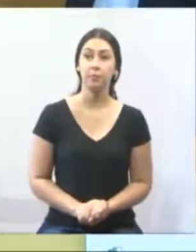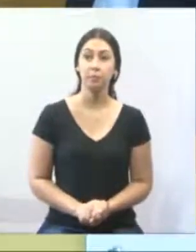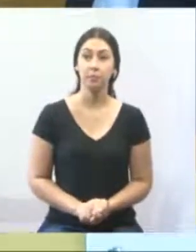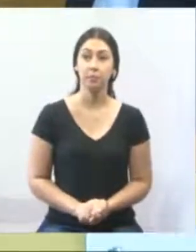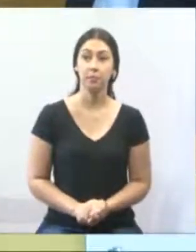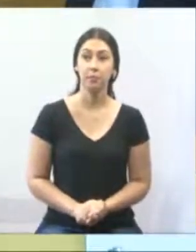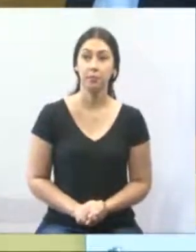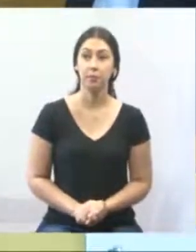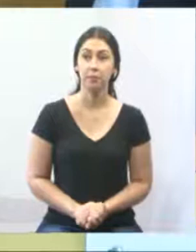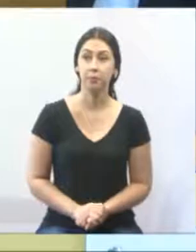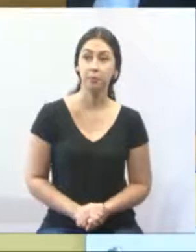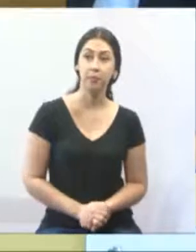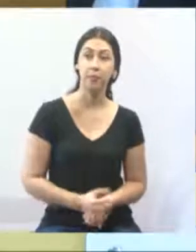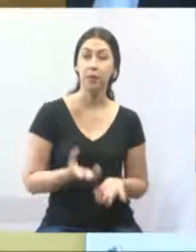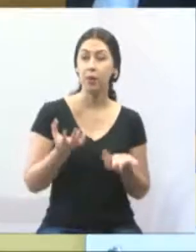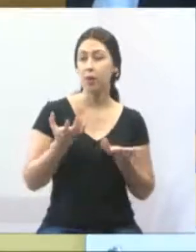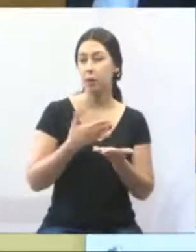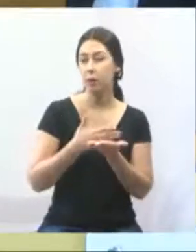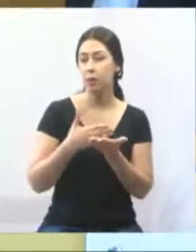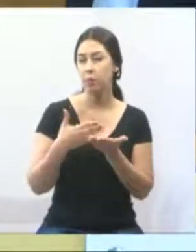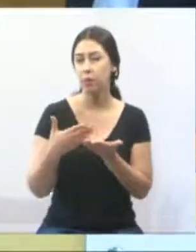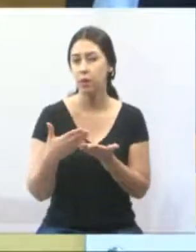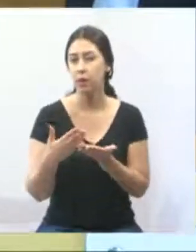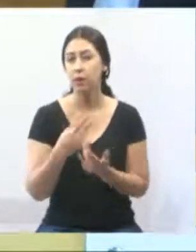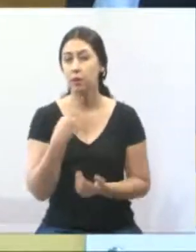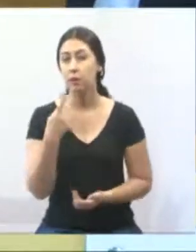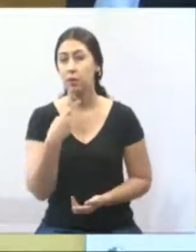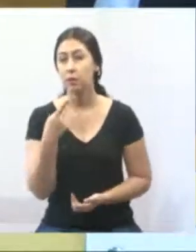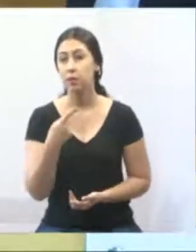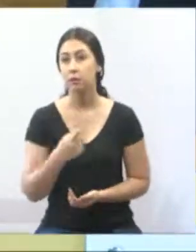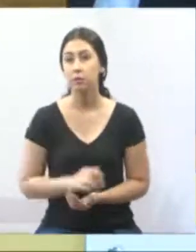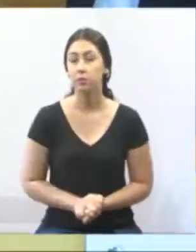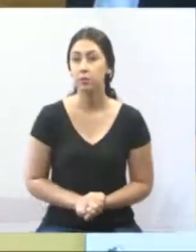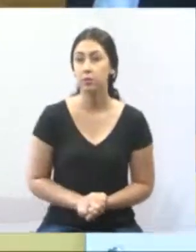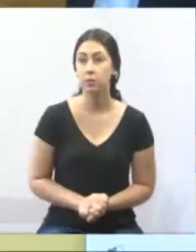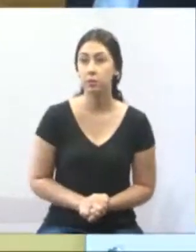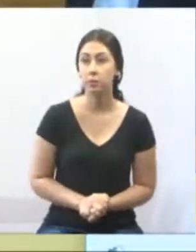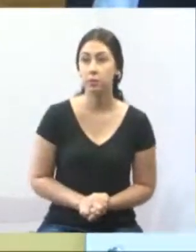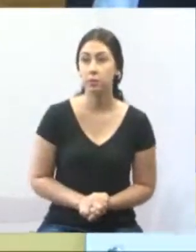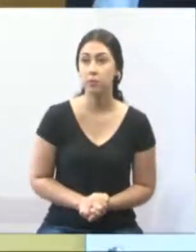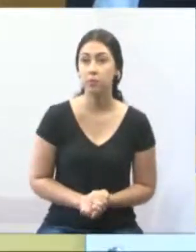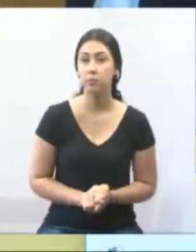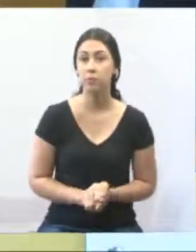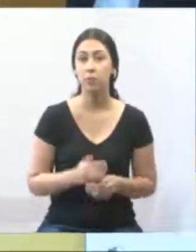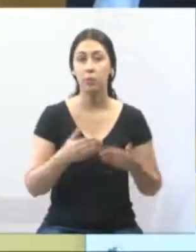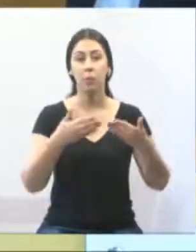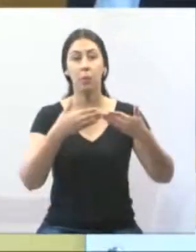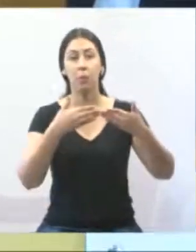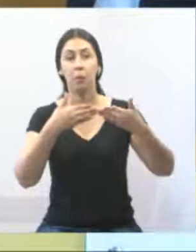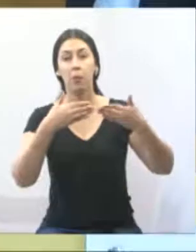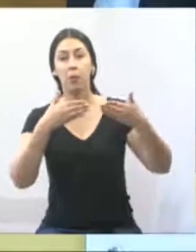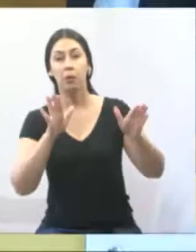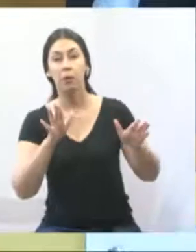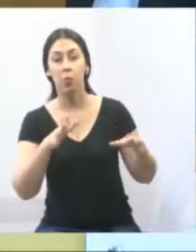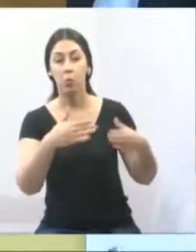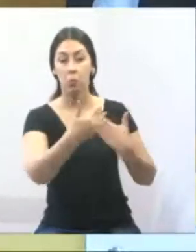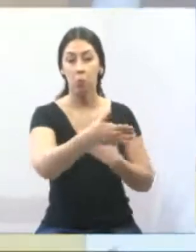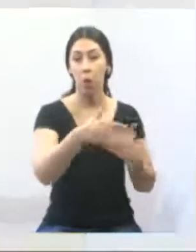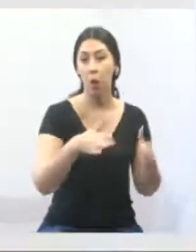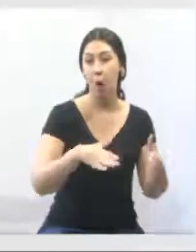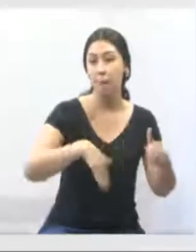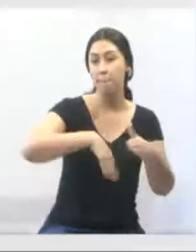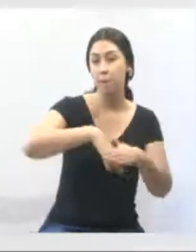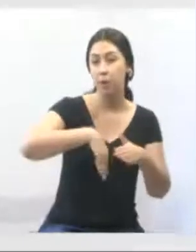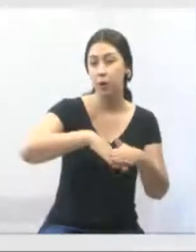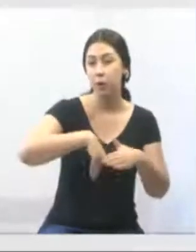Quero começar aqui falando sobre a inauguração de um campo de futebol